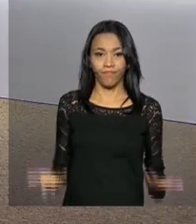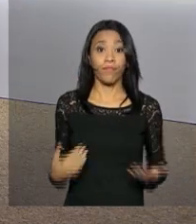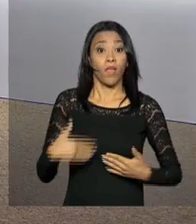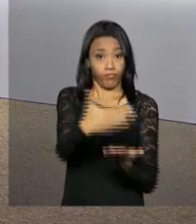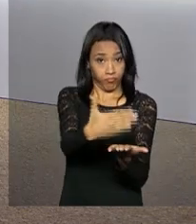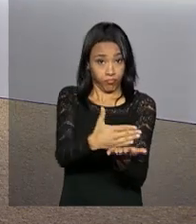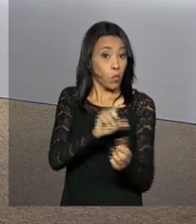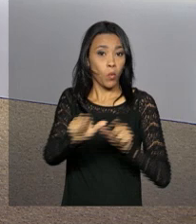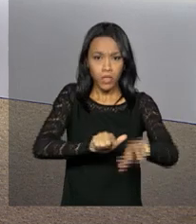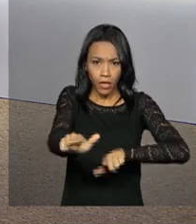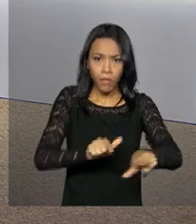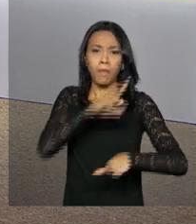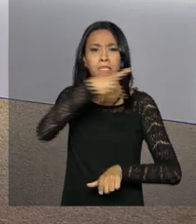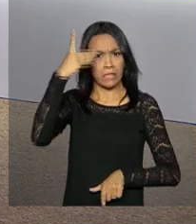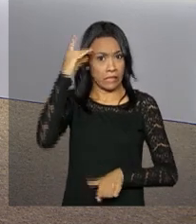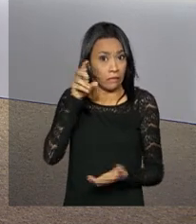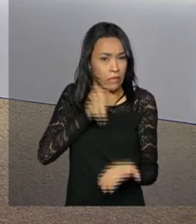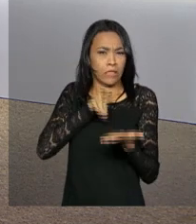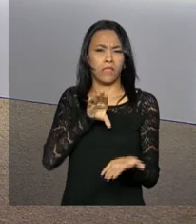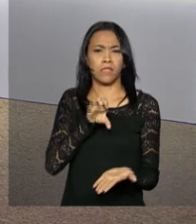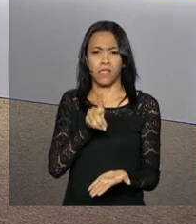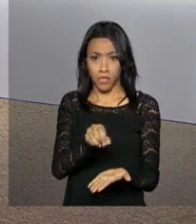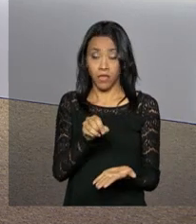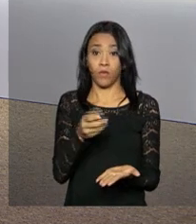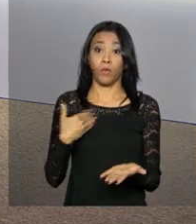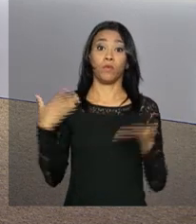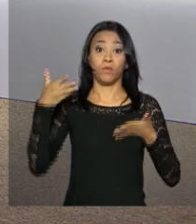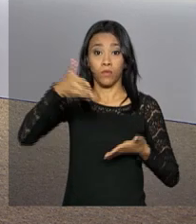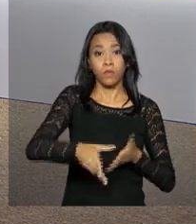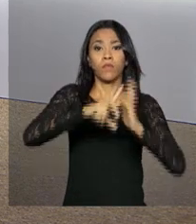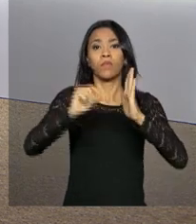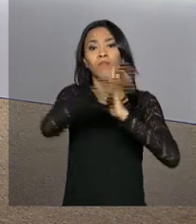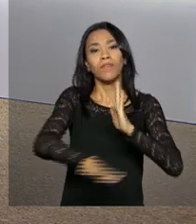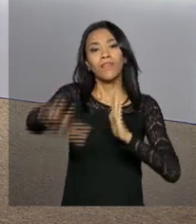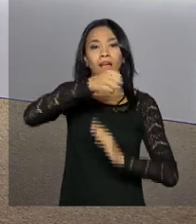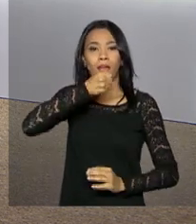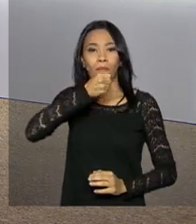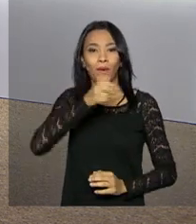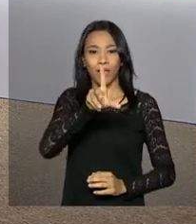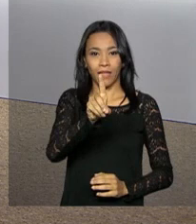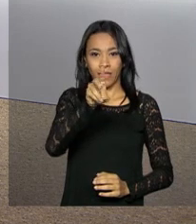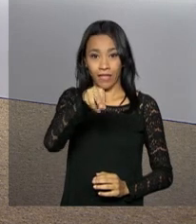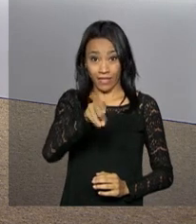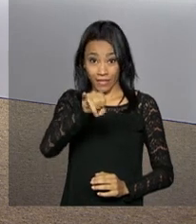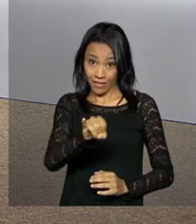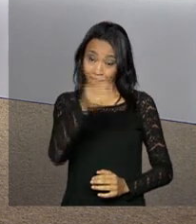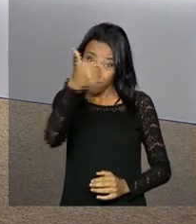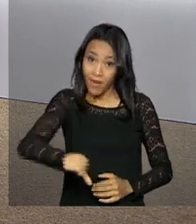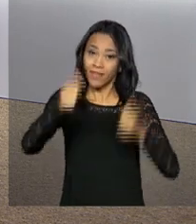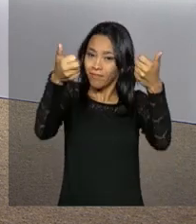A agenda da presidenta Dilma Rousseff começou cedo. Ao vivo do Palácio do Planalto, a repórter Daniela Almeida tem as informações.